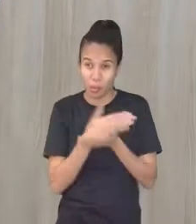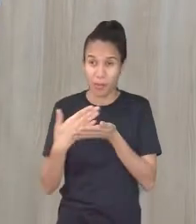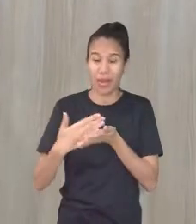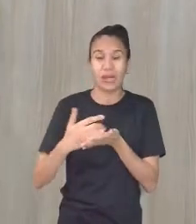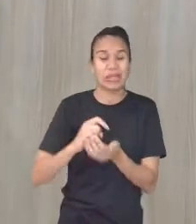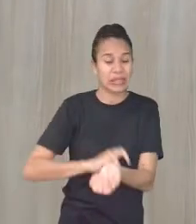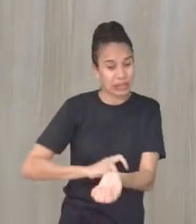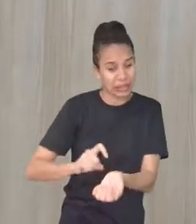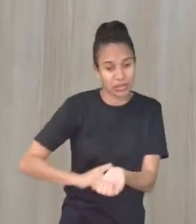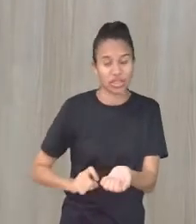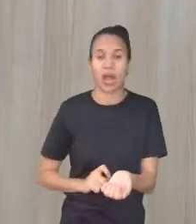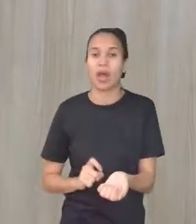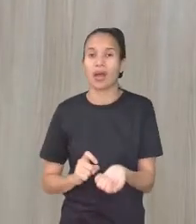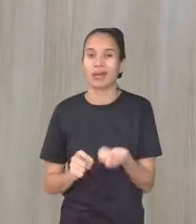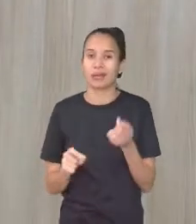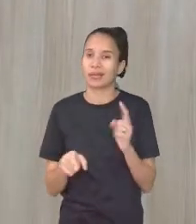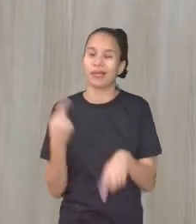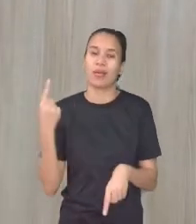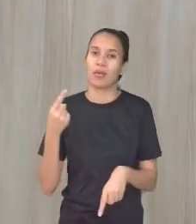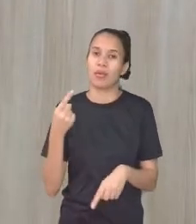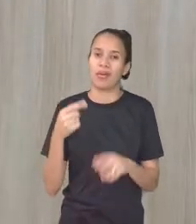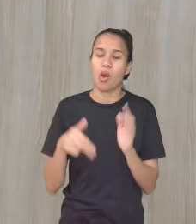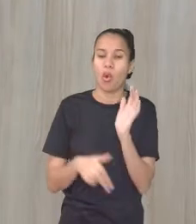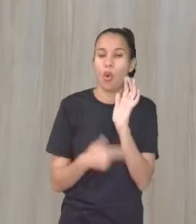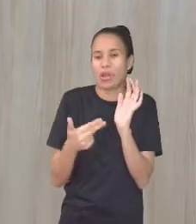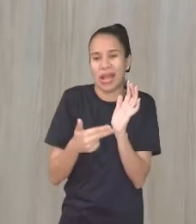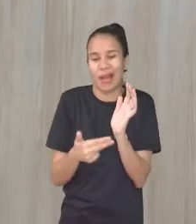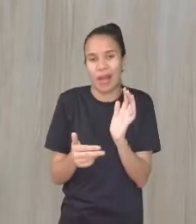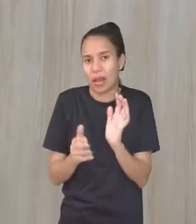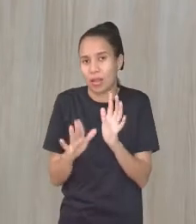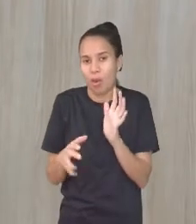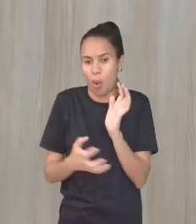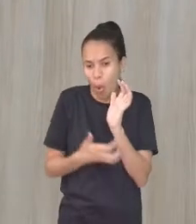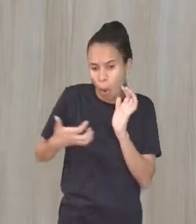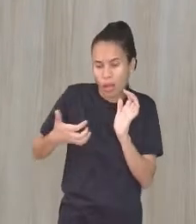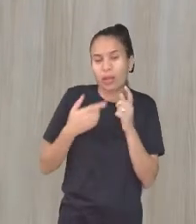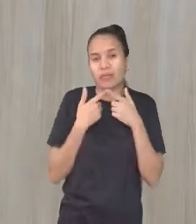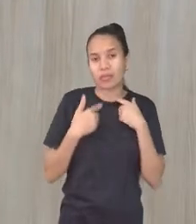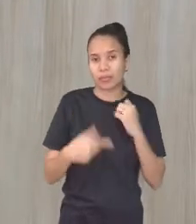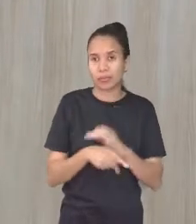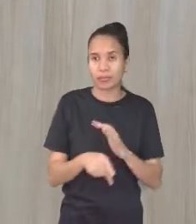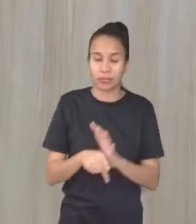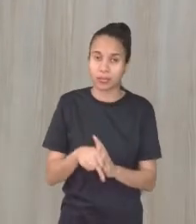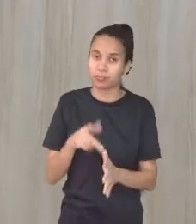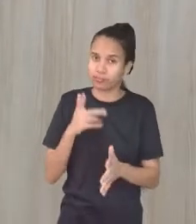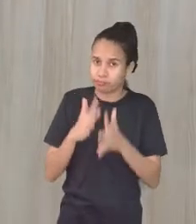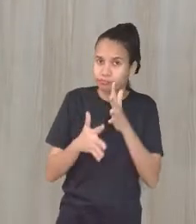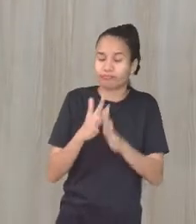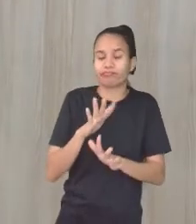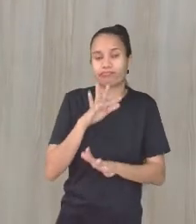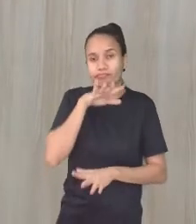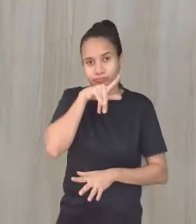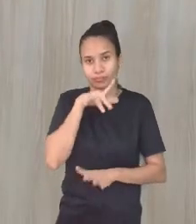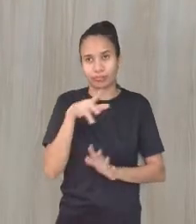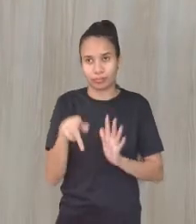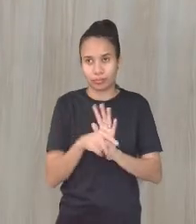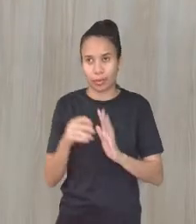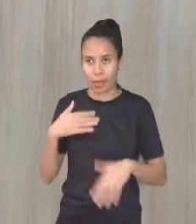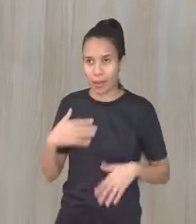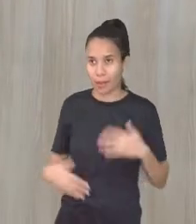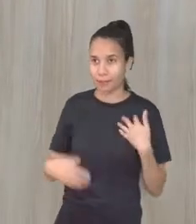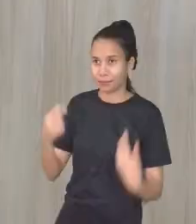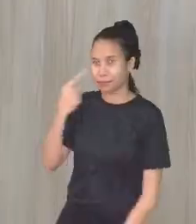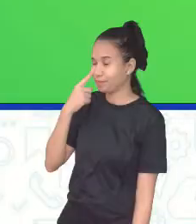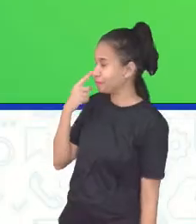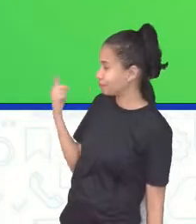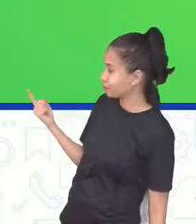E jamais se ferir, se cortar. Porque aí vai danificar esse órgão tão precioso do nosso corpo. E